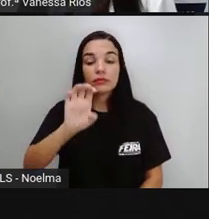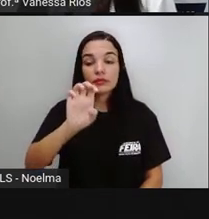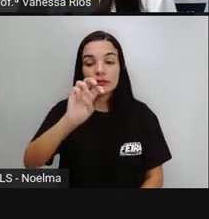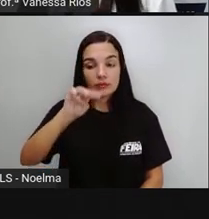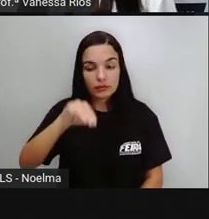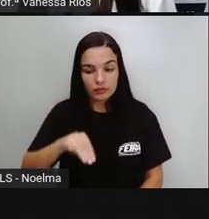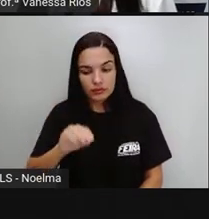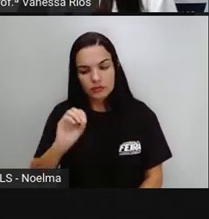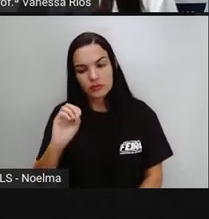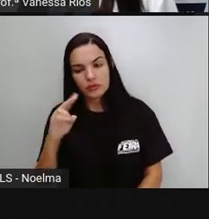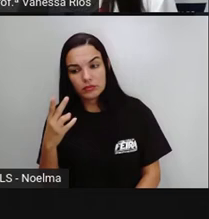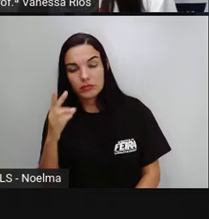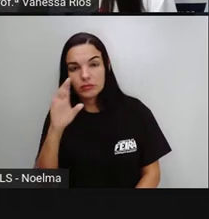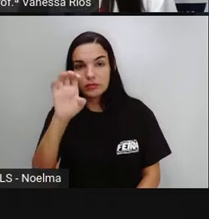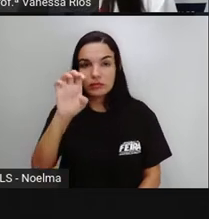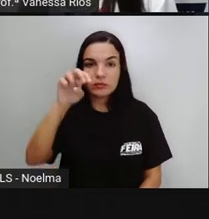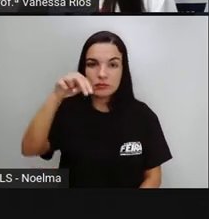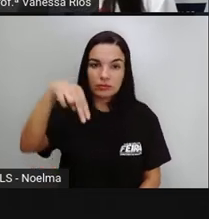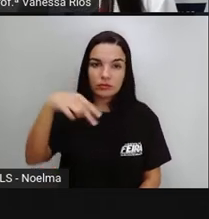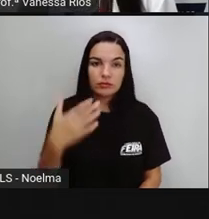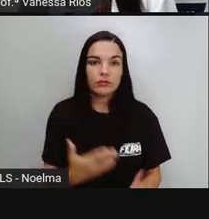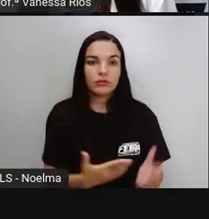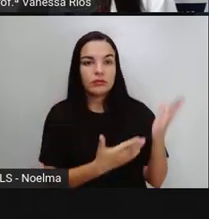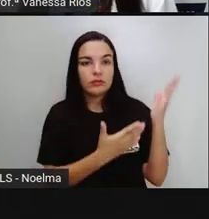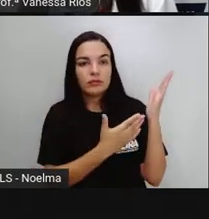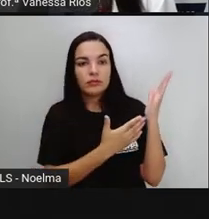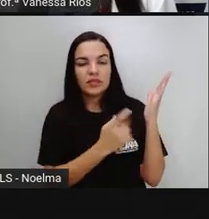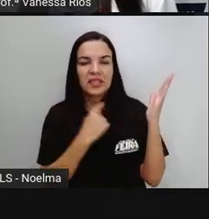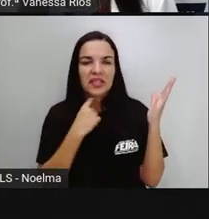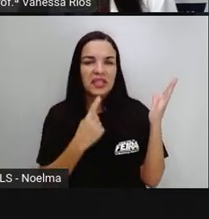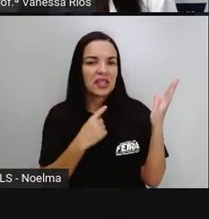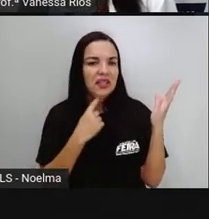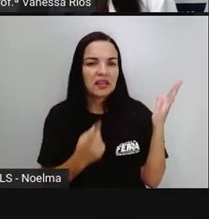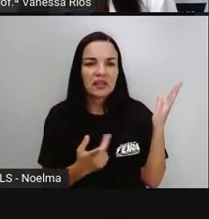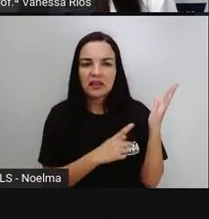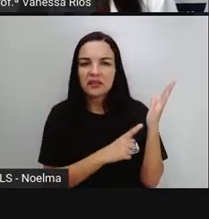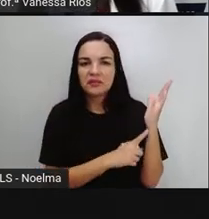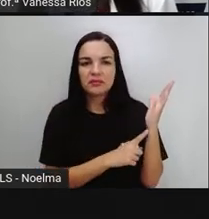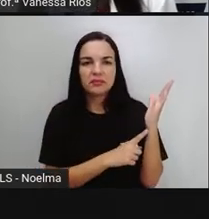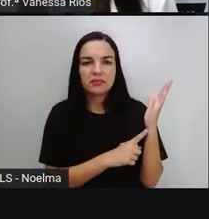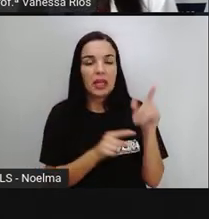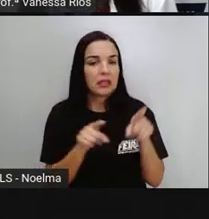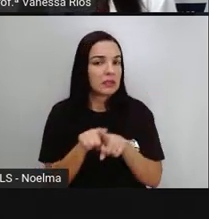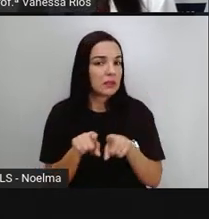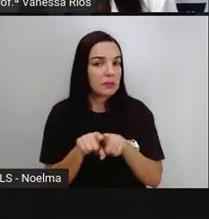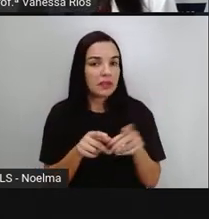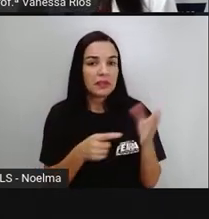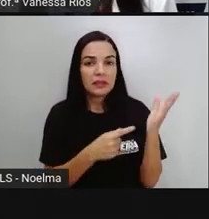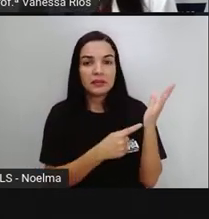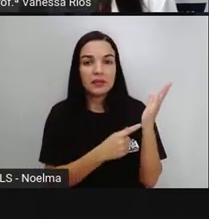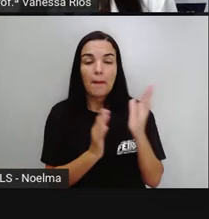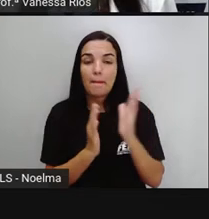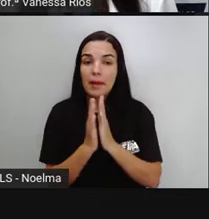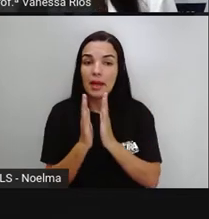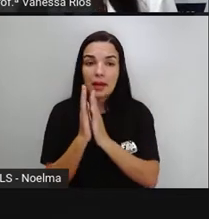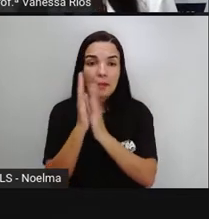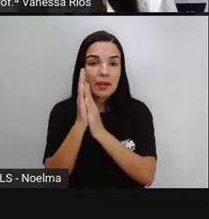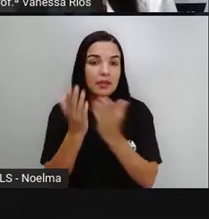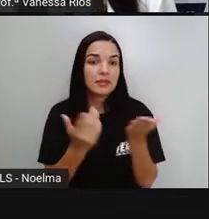ens, como ninguém, mantém, porém, também, arem,